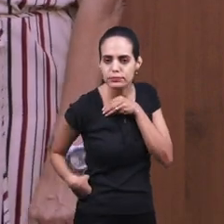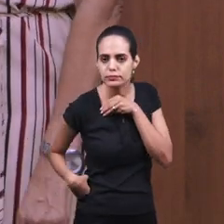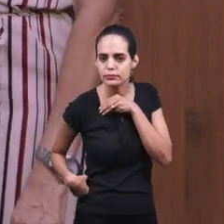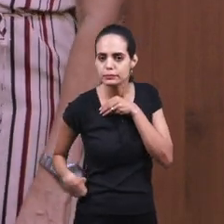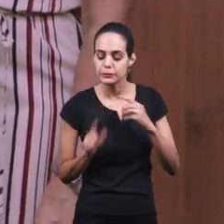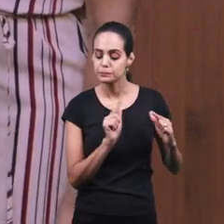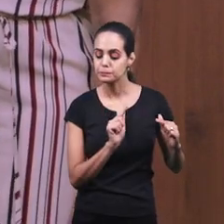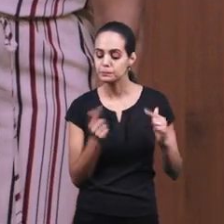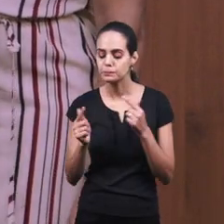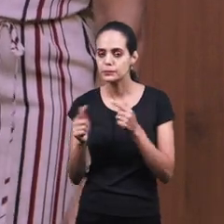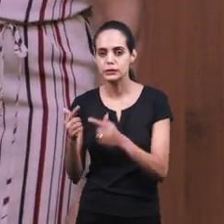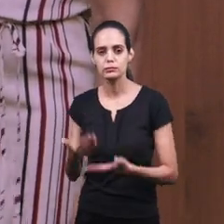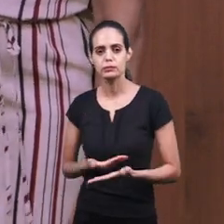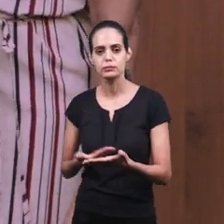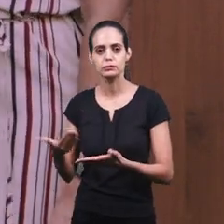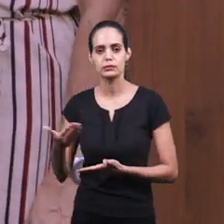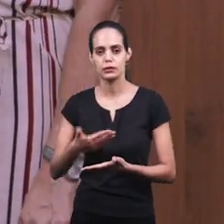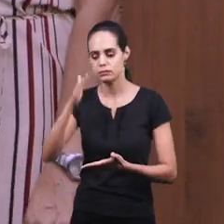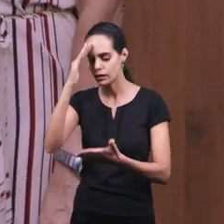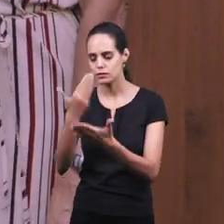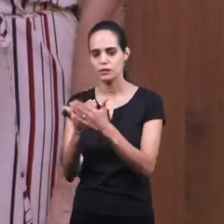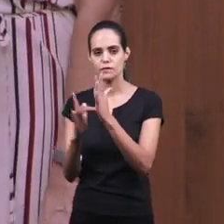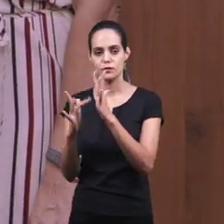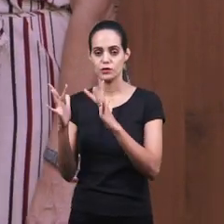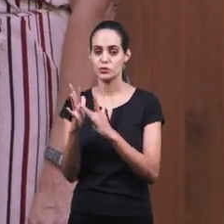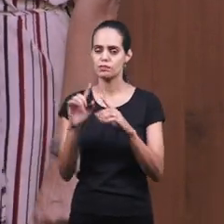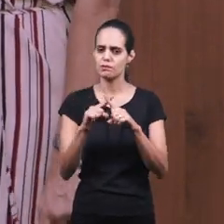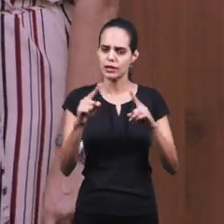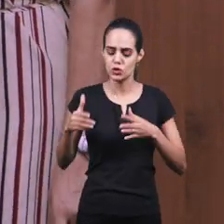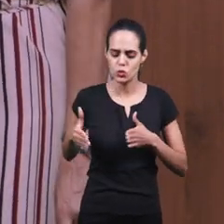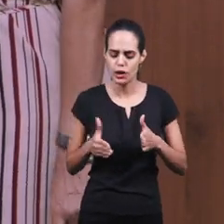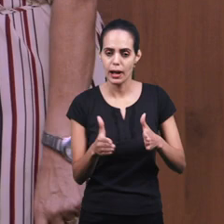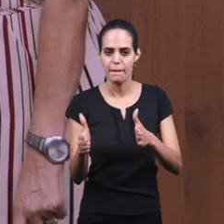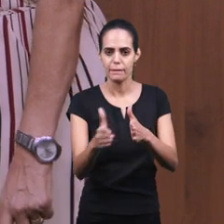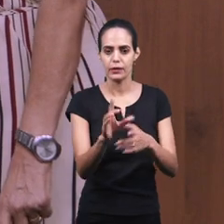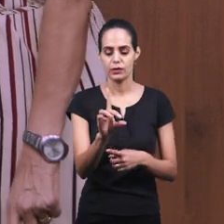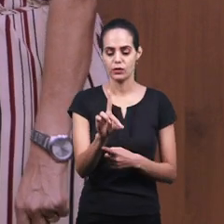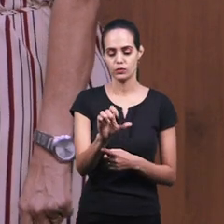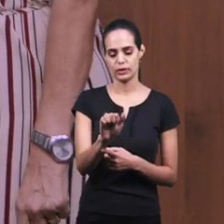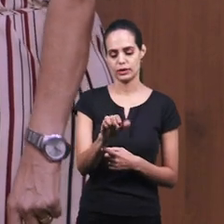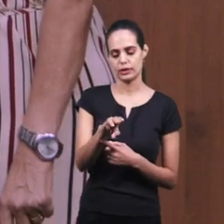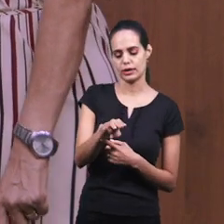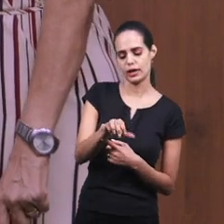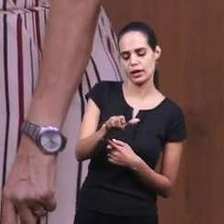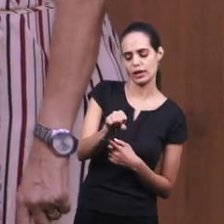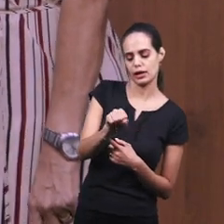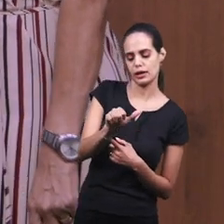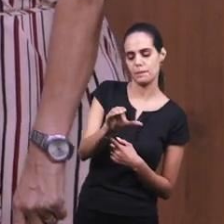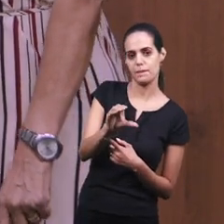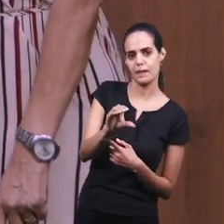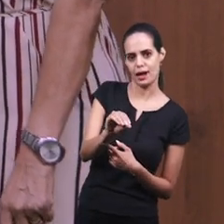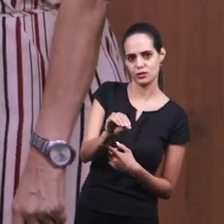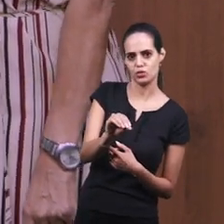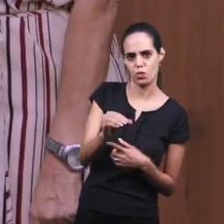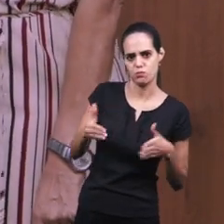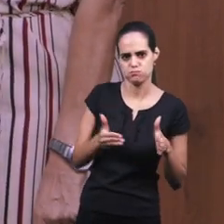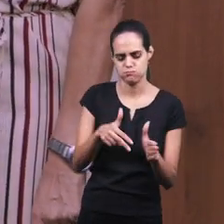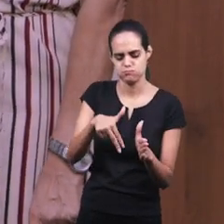seguiam a Jesus E no caminho para Damasco Jesus se revelou a Saulo